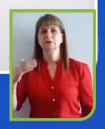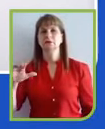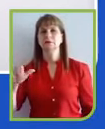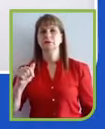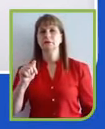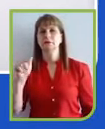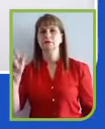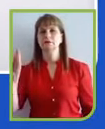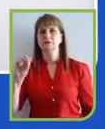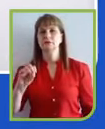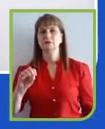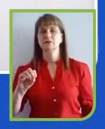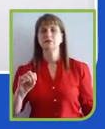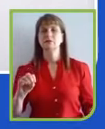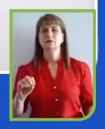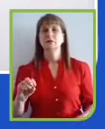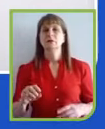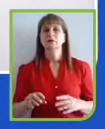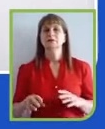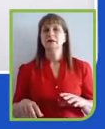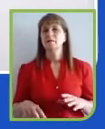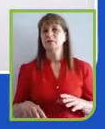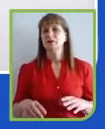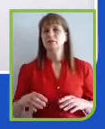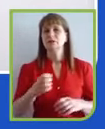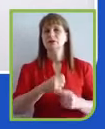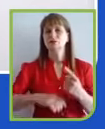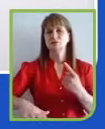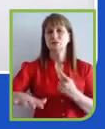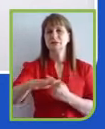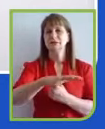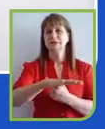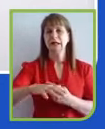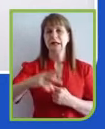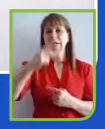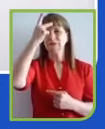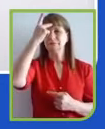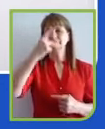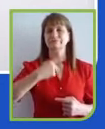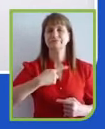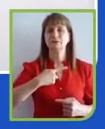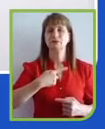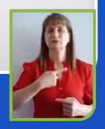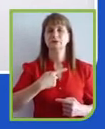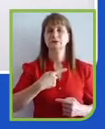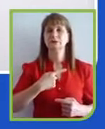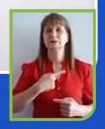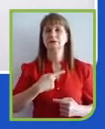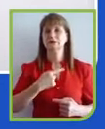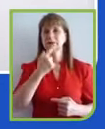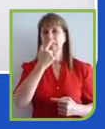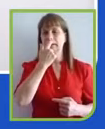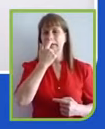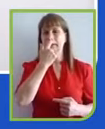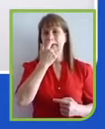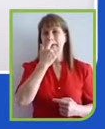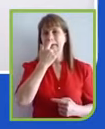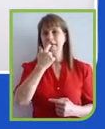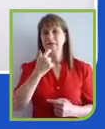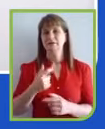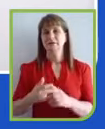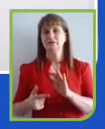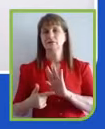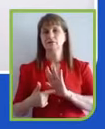individualismo, e tudo isso acho que passa pela amarração que o Renato deu, que é a